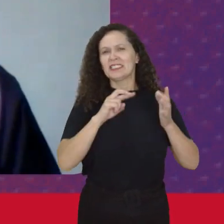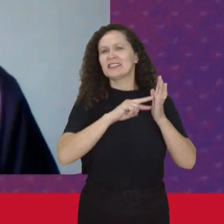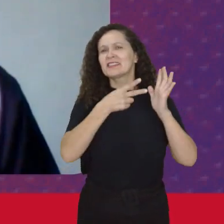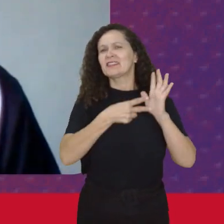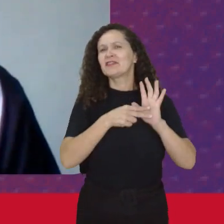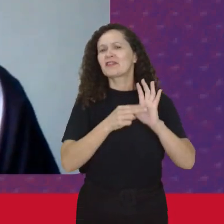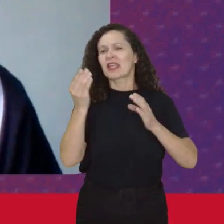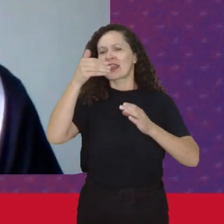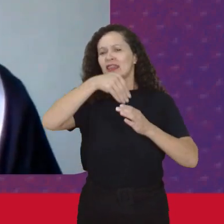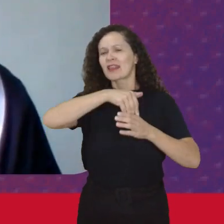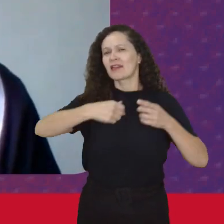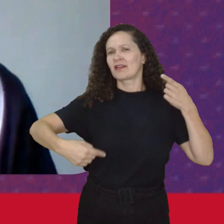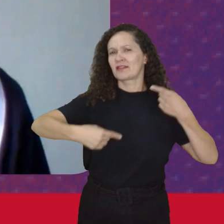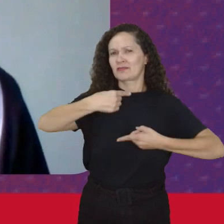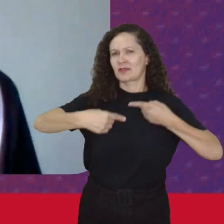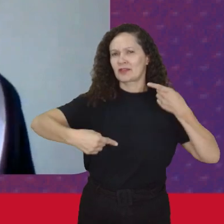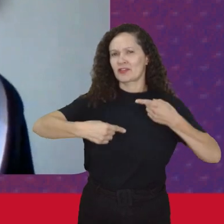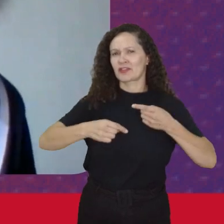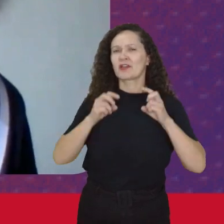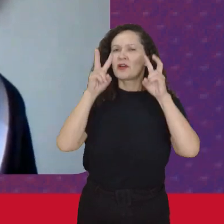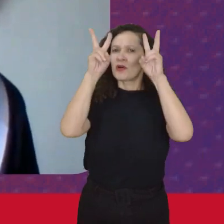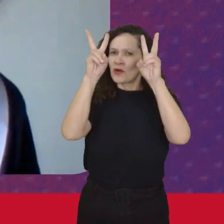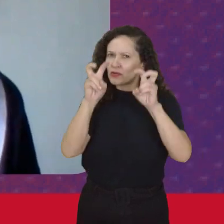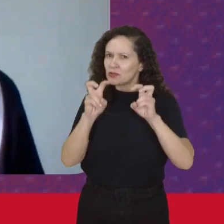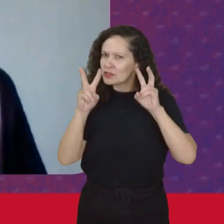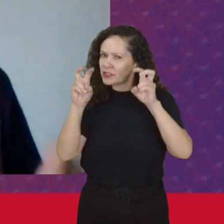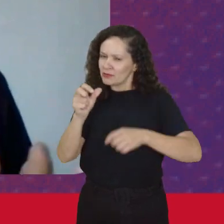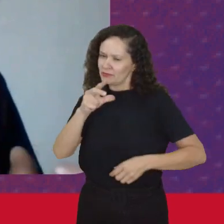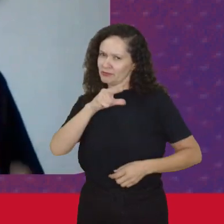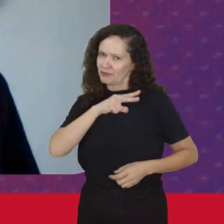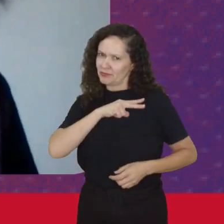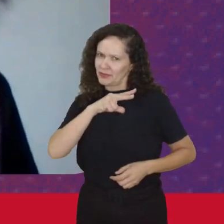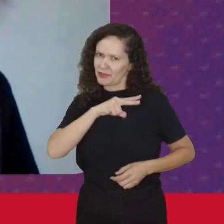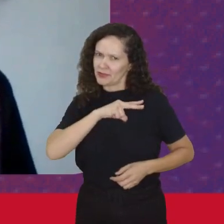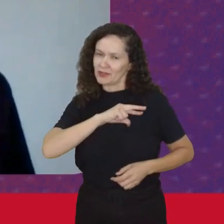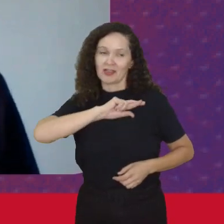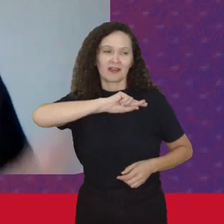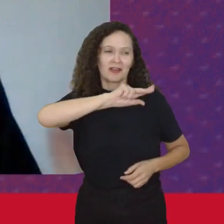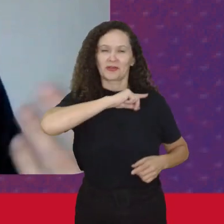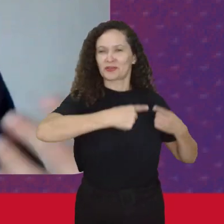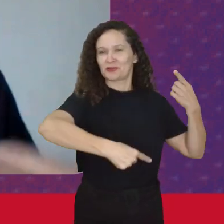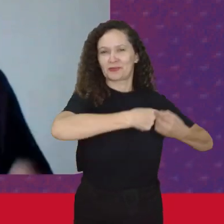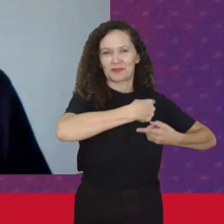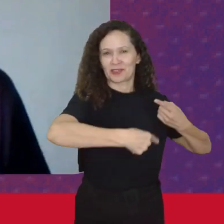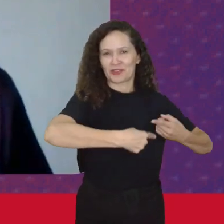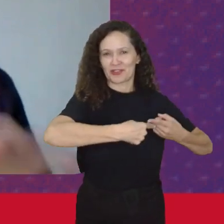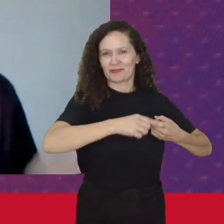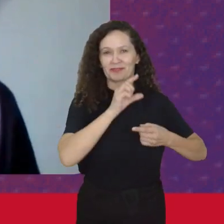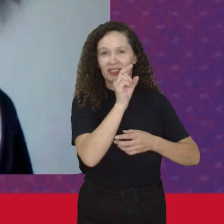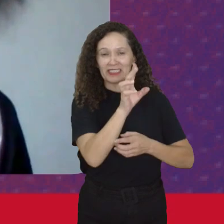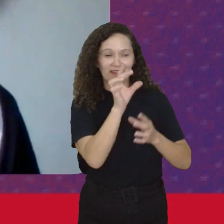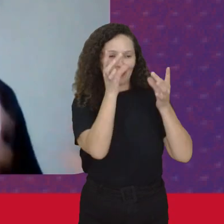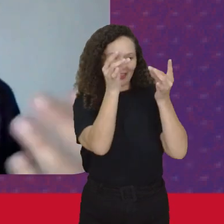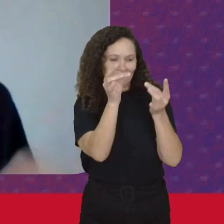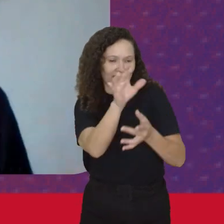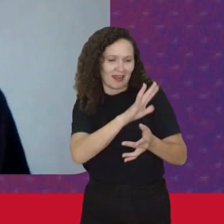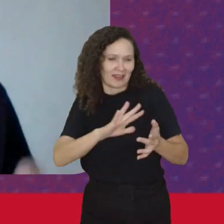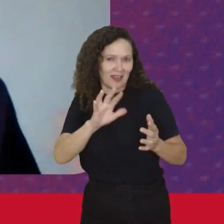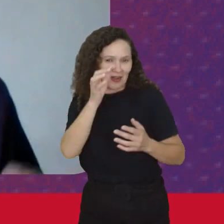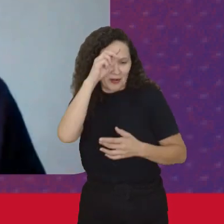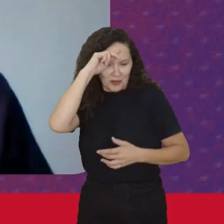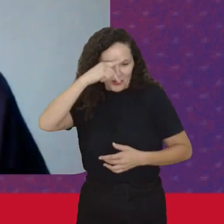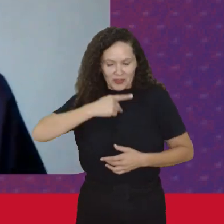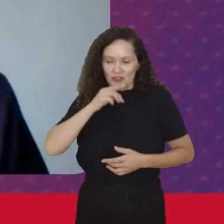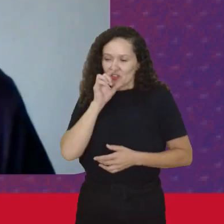dimensão Do político As questões Consideradas pessoais Que não eram Consideradas políticas Que eram consideradas Do âmbito individual